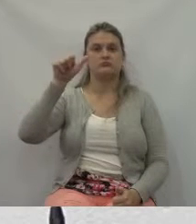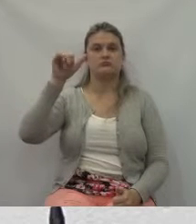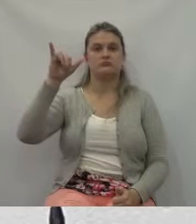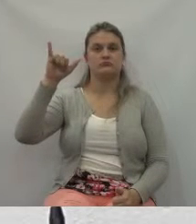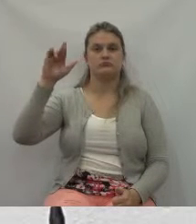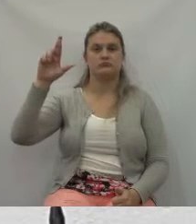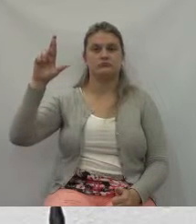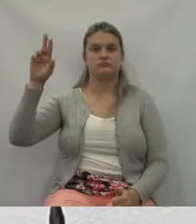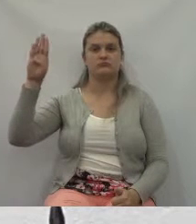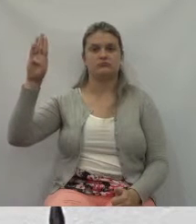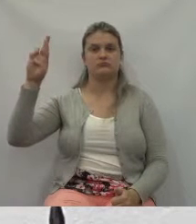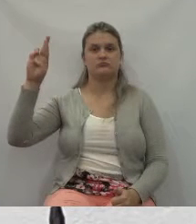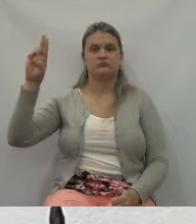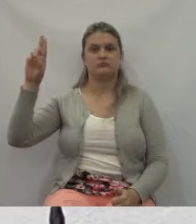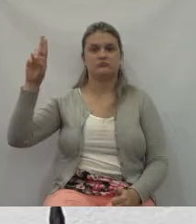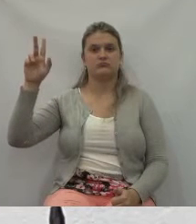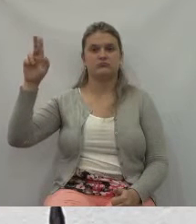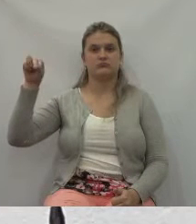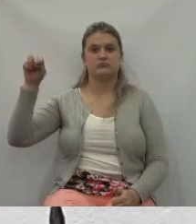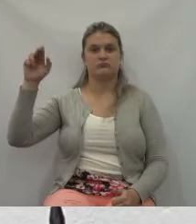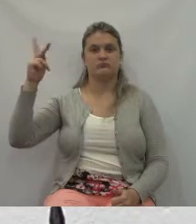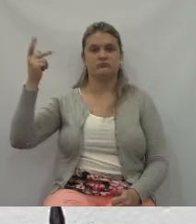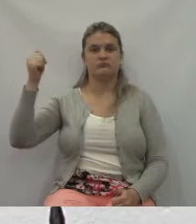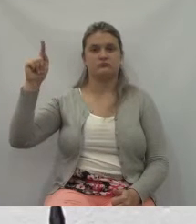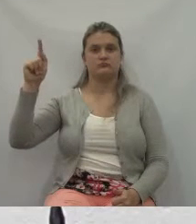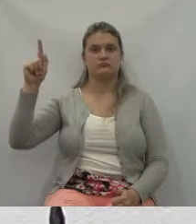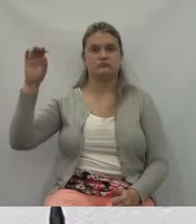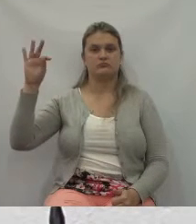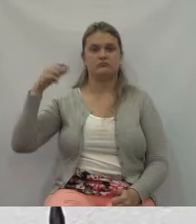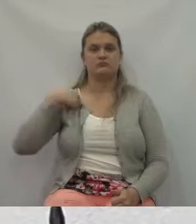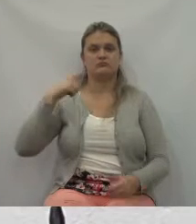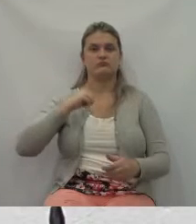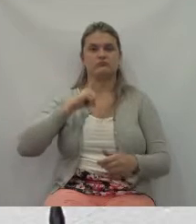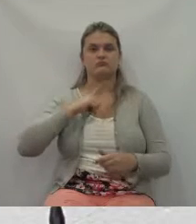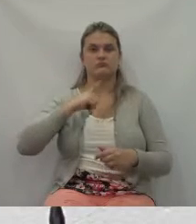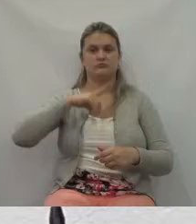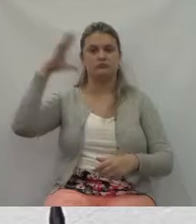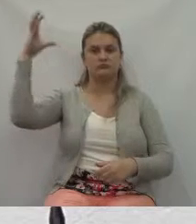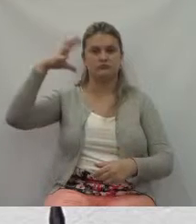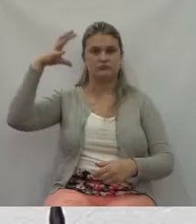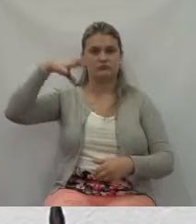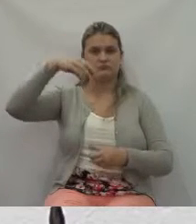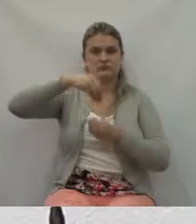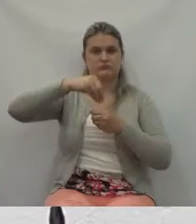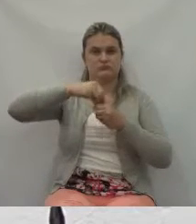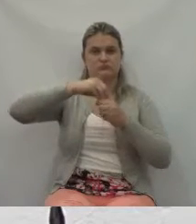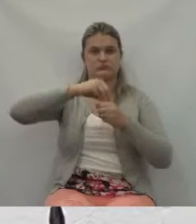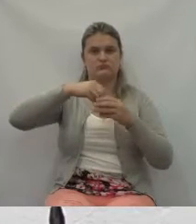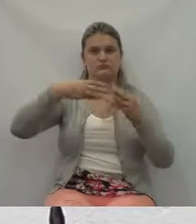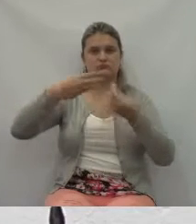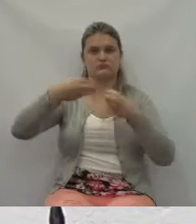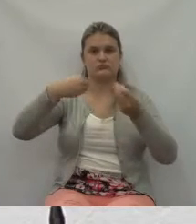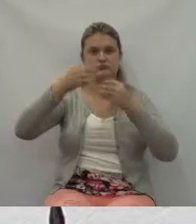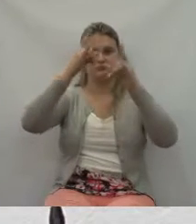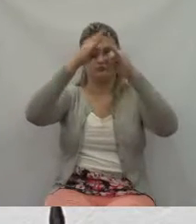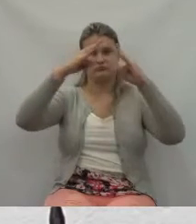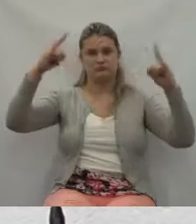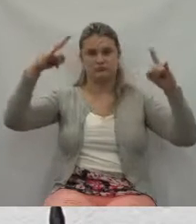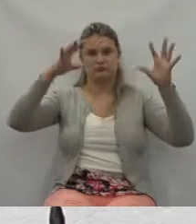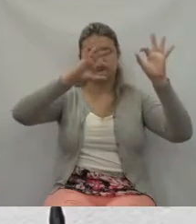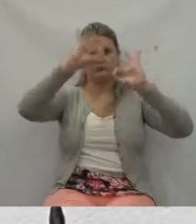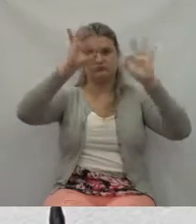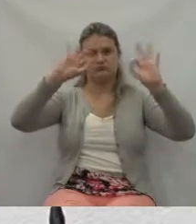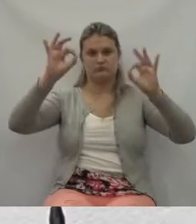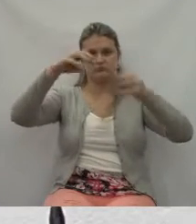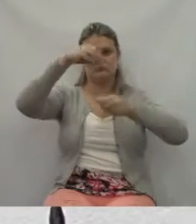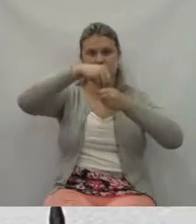coberta com lona, e chovendo dentro, e uma série de problemas que tinham que ser resolvidos lá. E você,